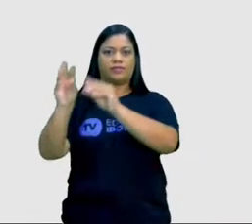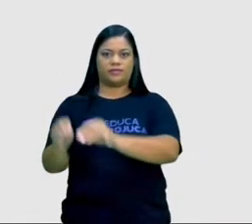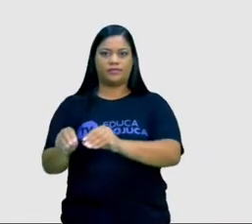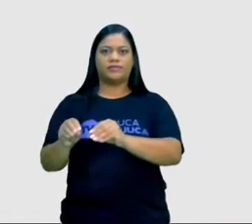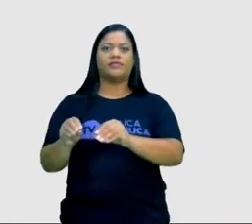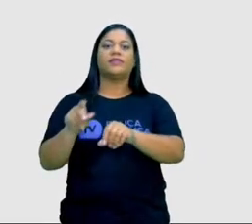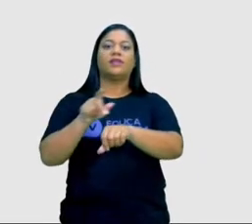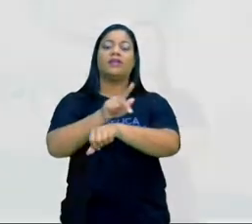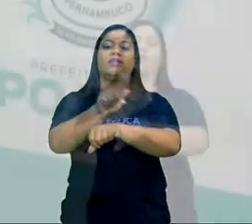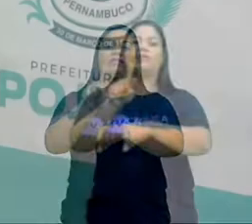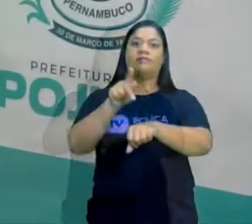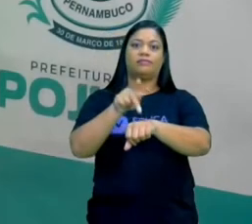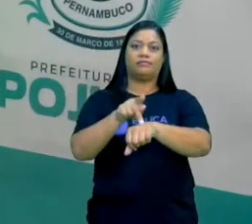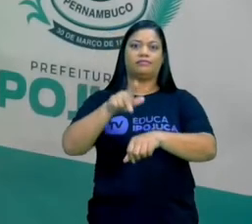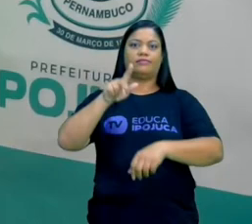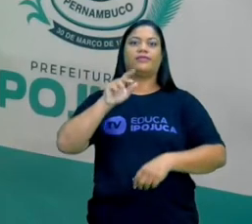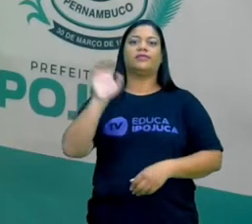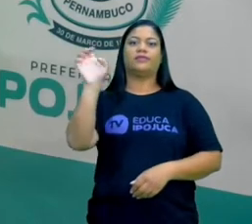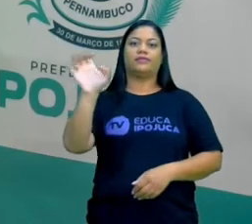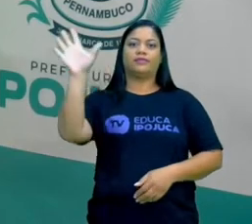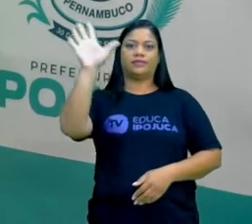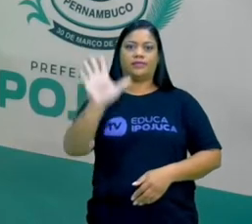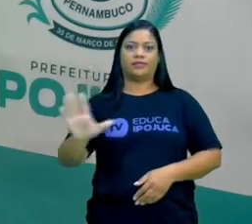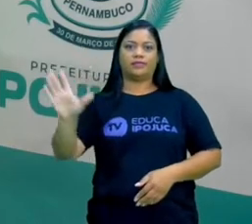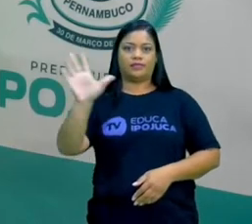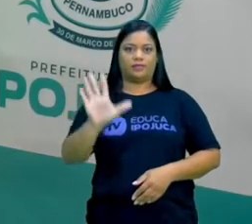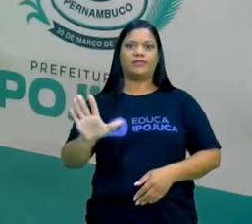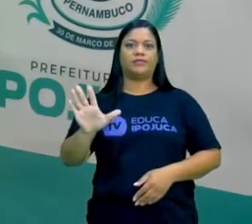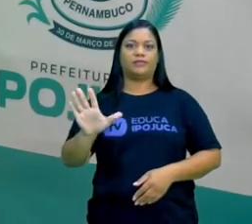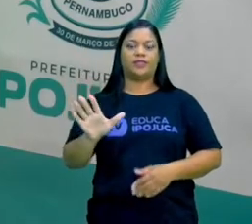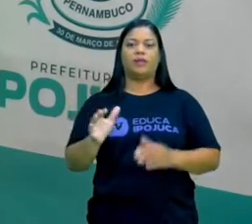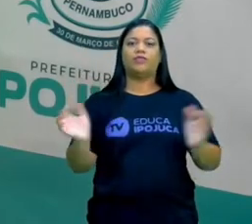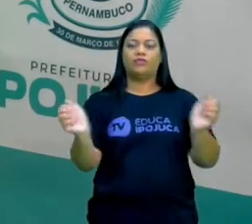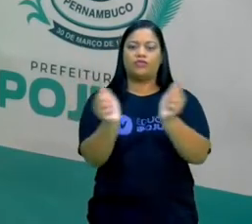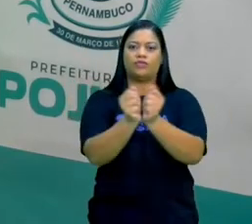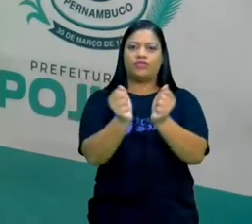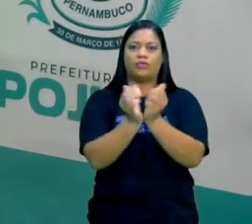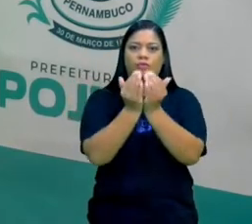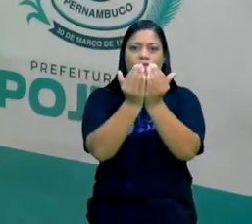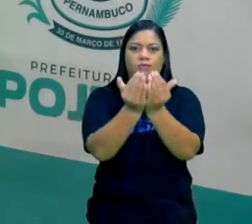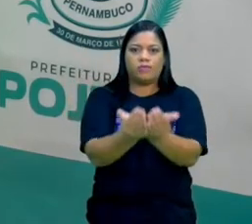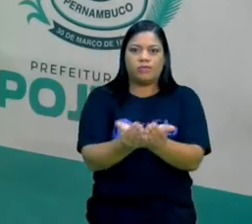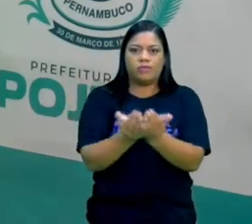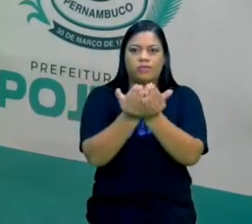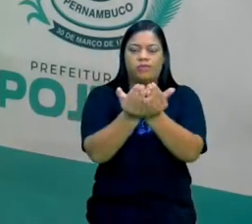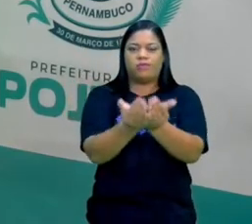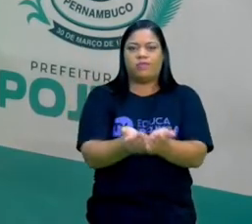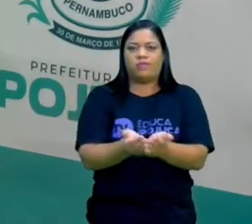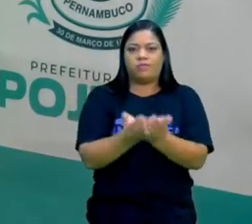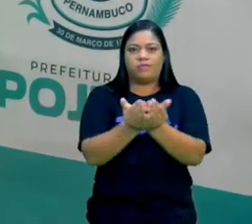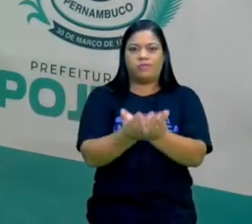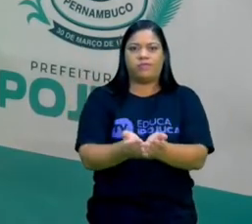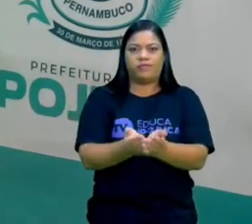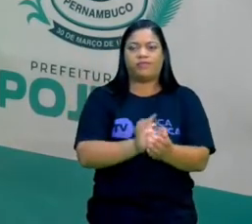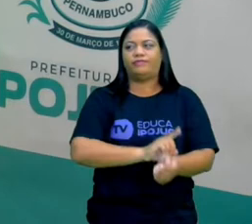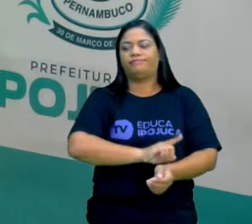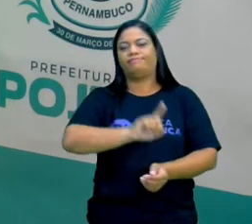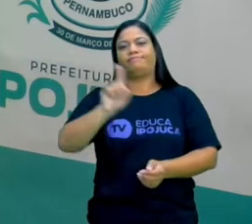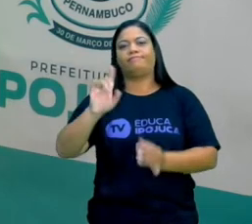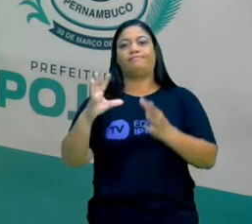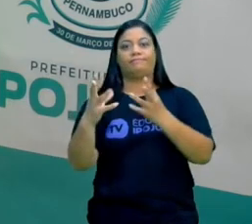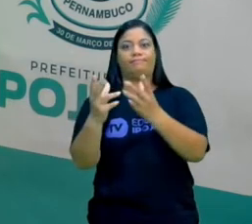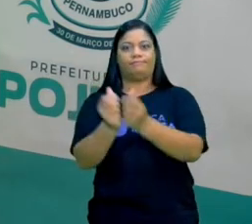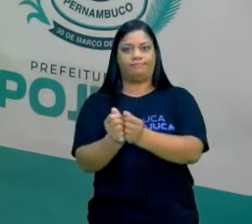de navios. Então depois que o açúcar estava pronto, juntava todos aqueles sacos de açúcar e mandava para a Europa.